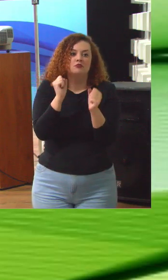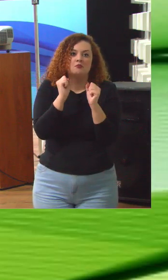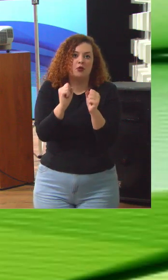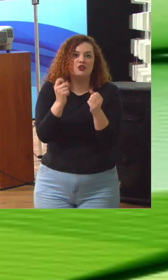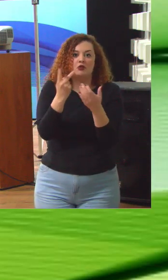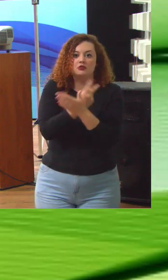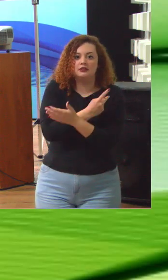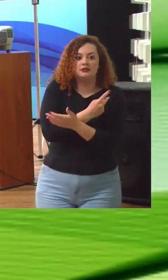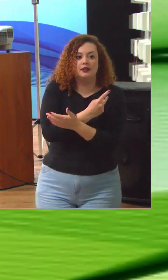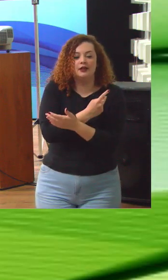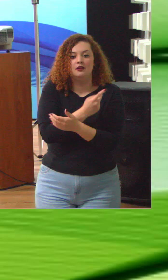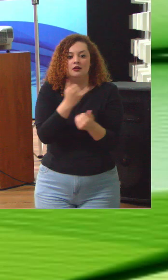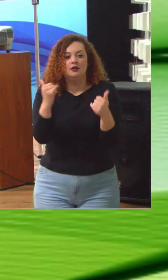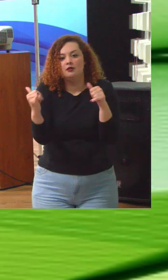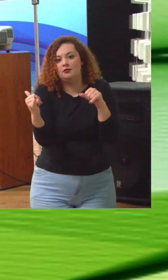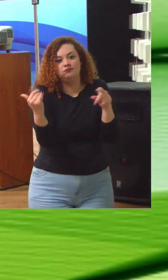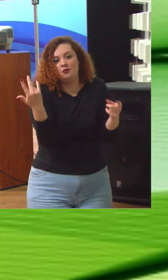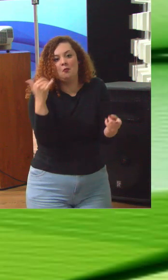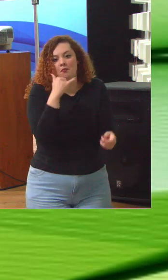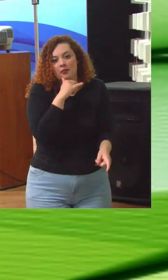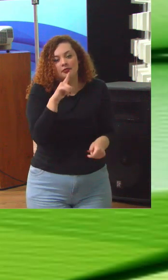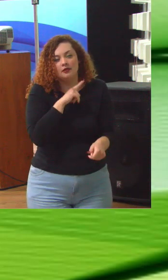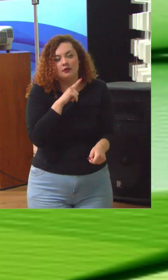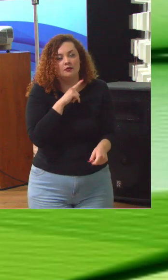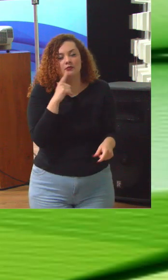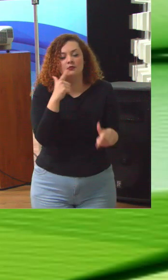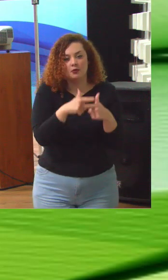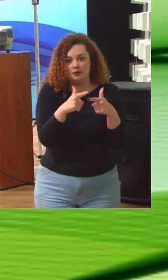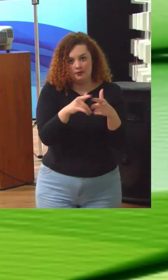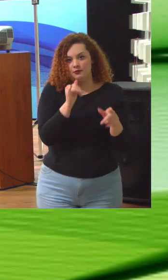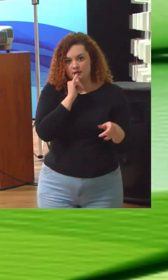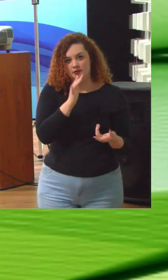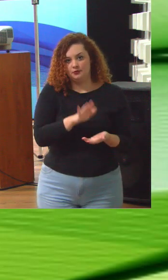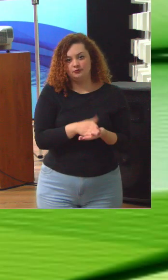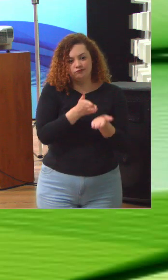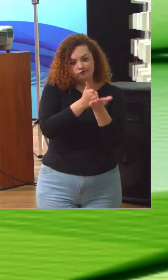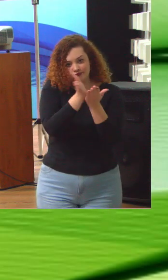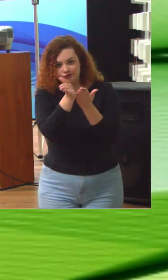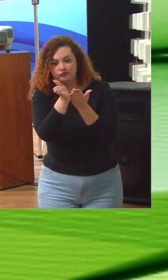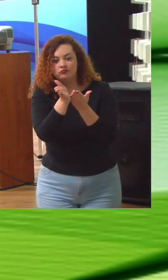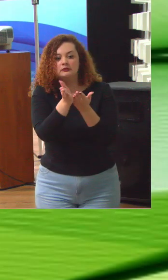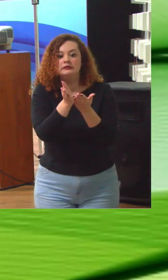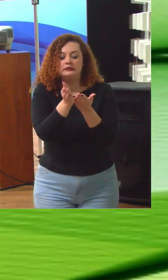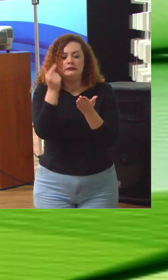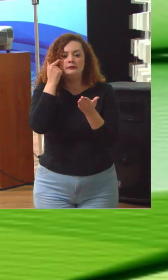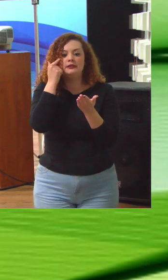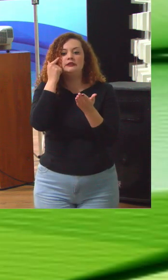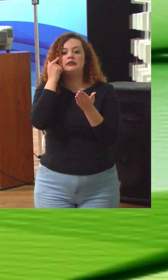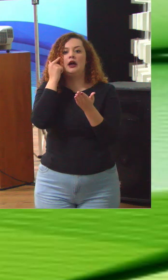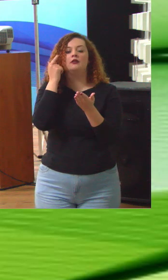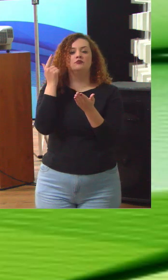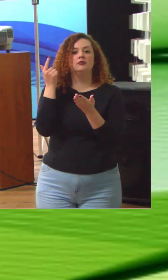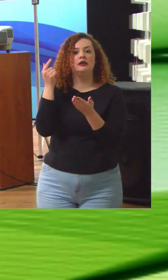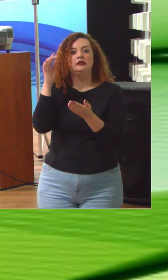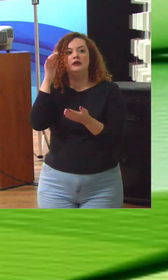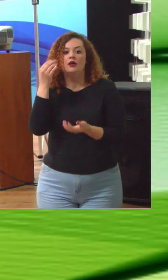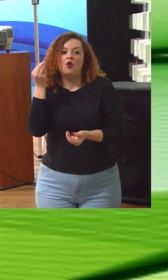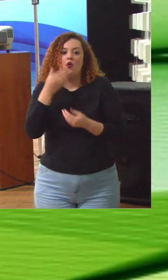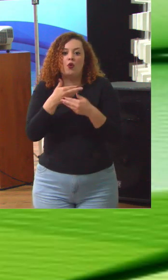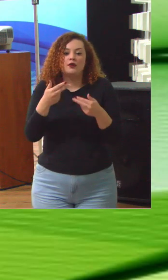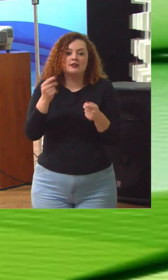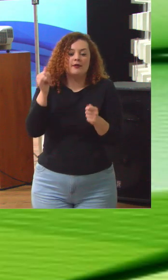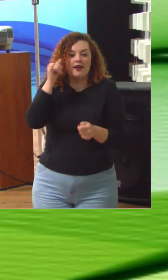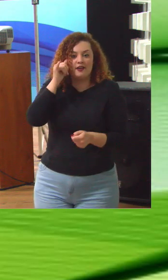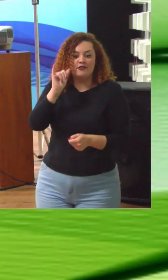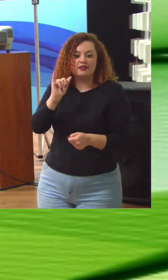e aí você tem que colocar controles dentro da burocraticamente falando burocracia no sentido bom